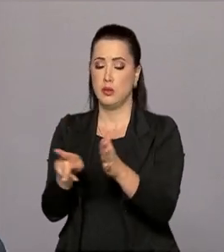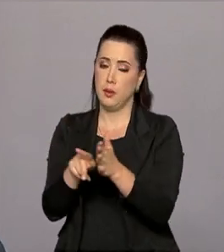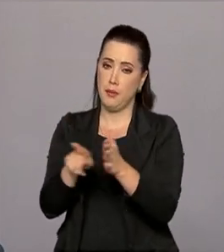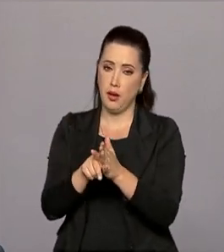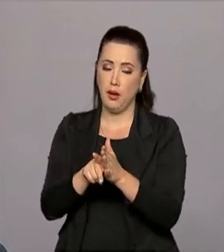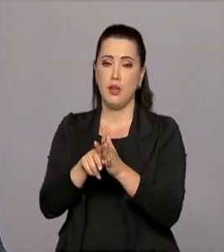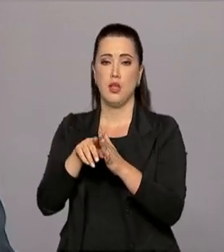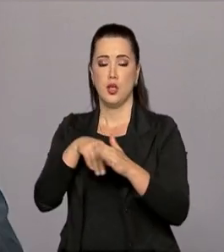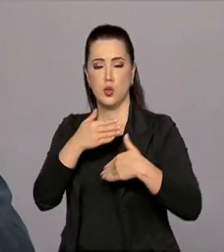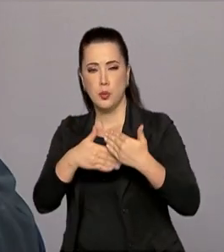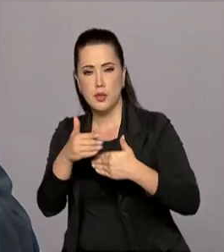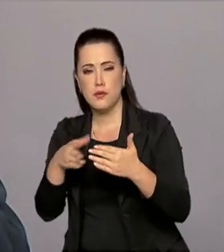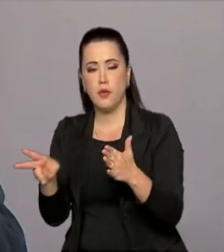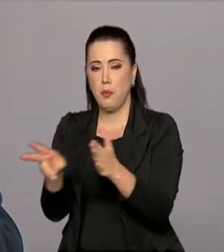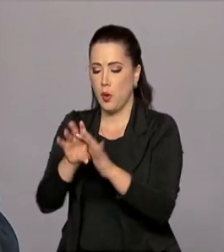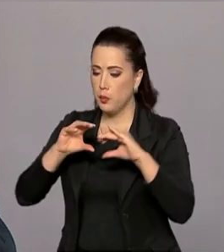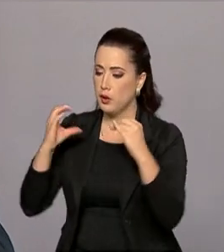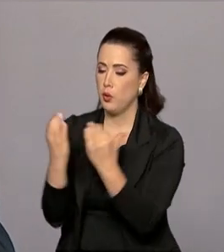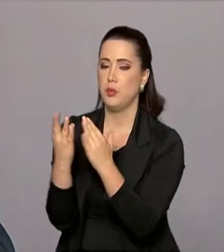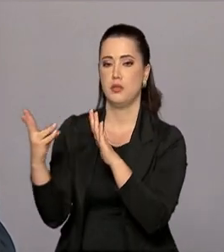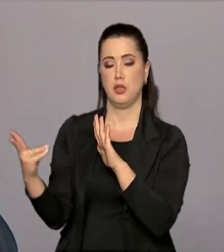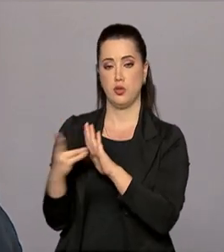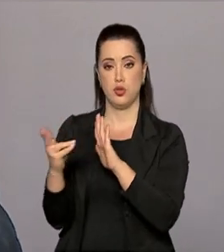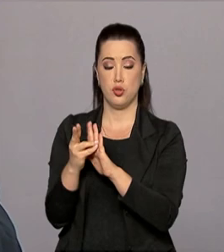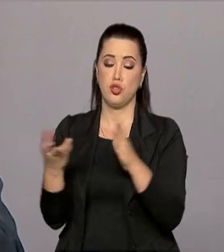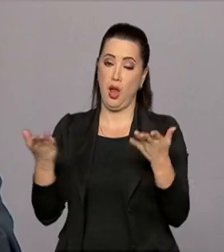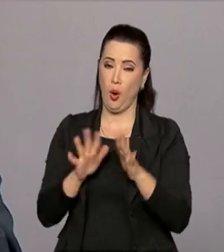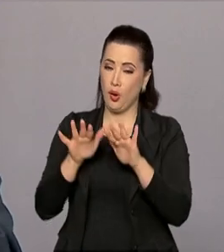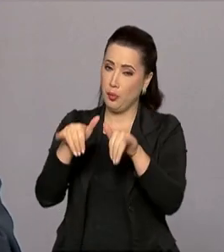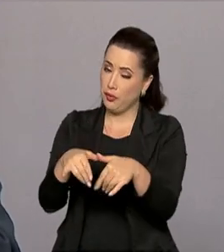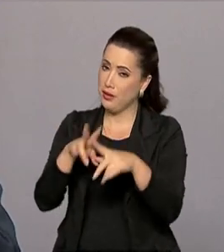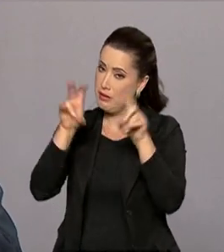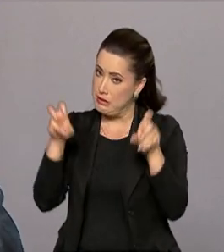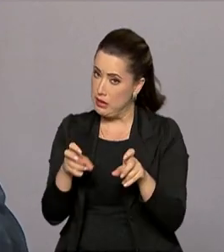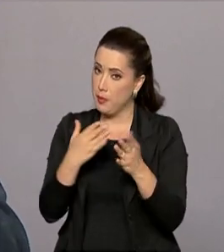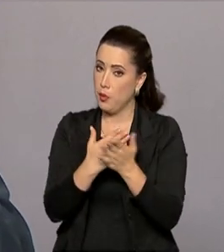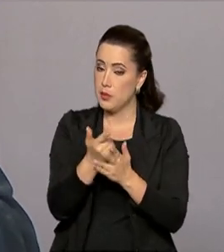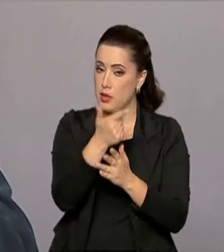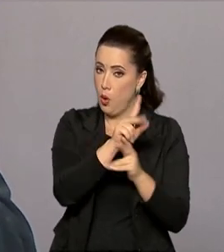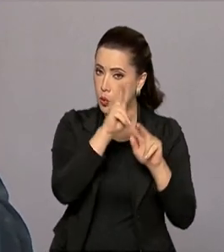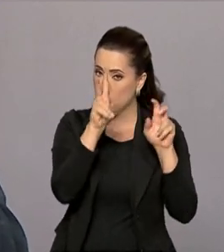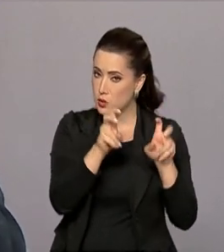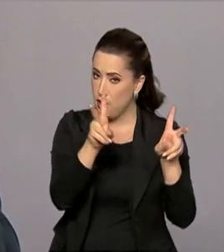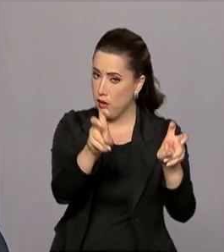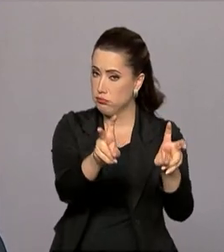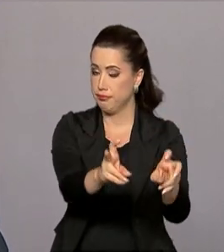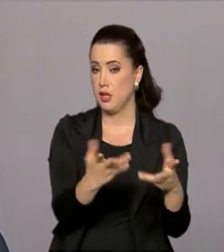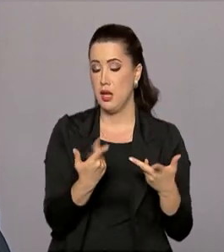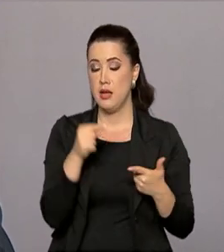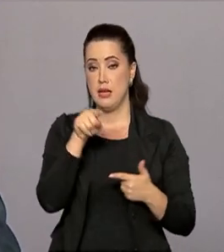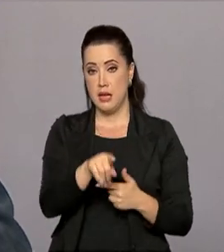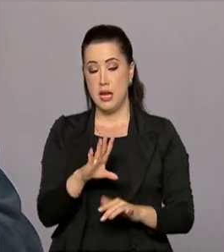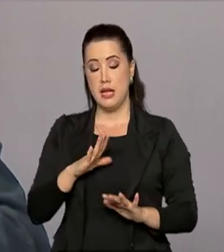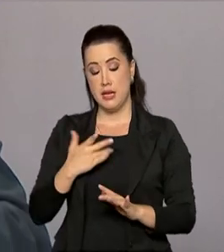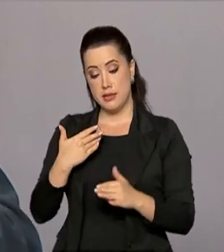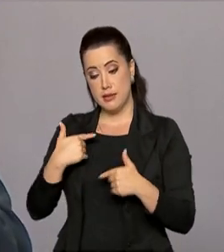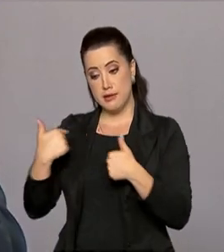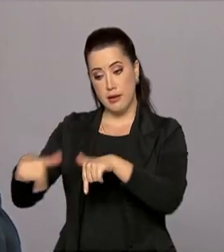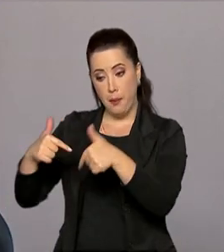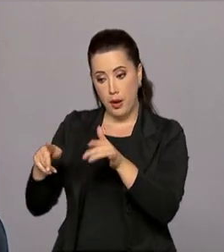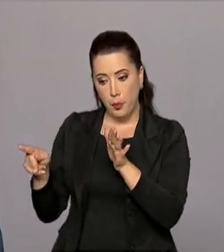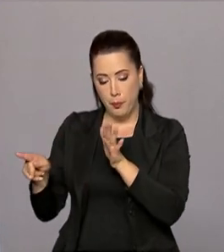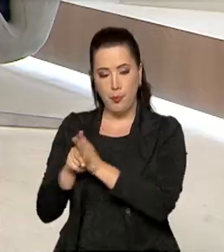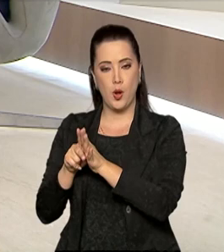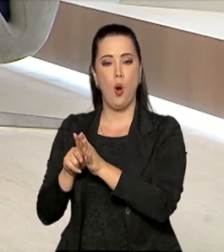protagonismo. Agora, para encerrar um pouco essa conversa e iniciarmos outros tópicos, esse protagonismo do indígena é